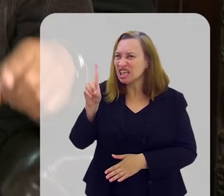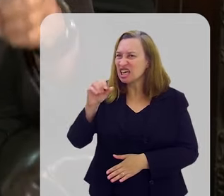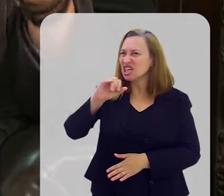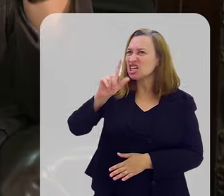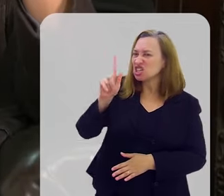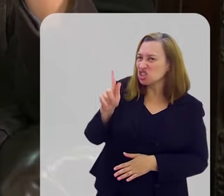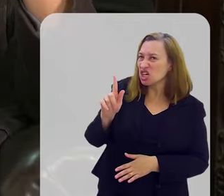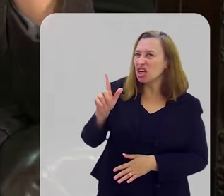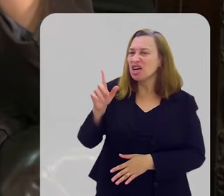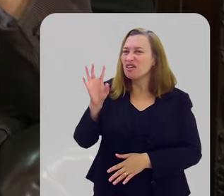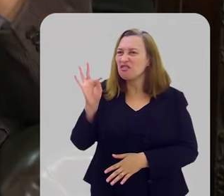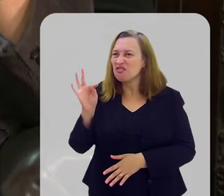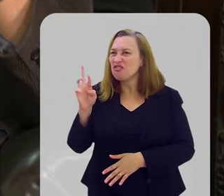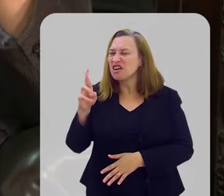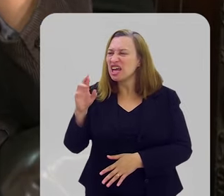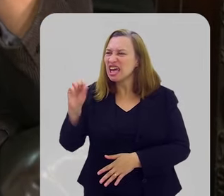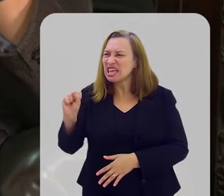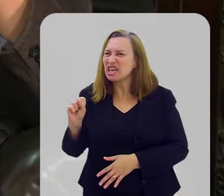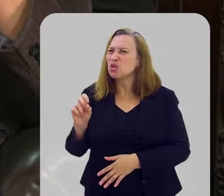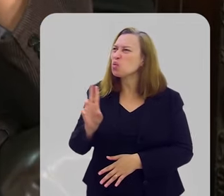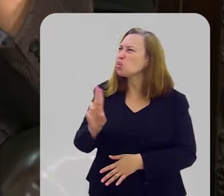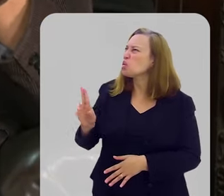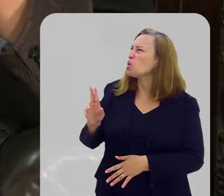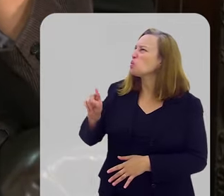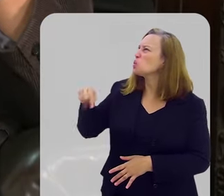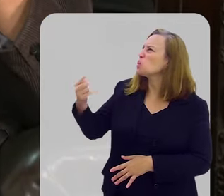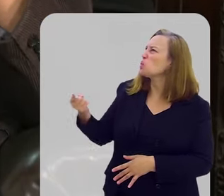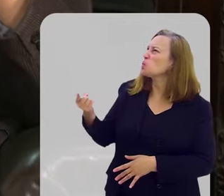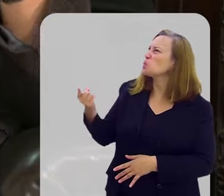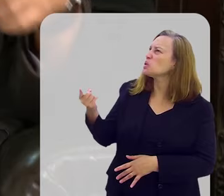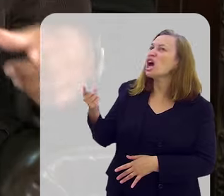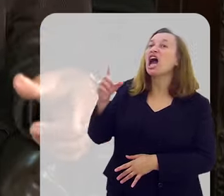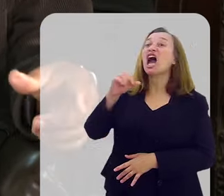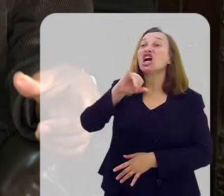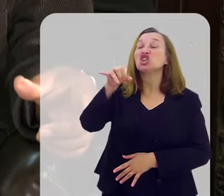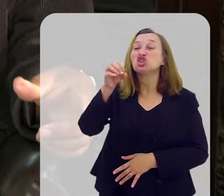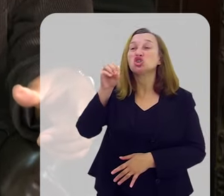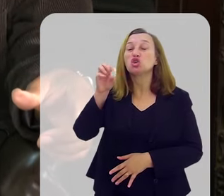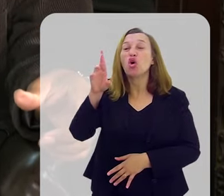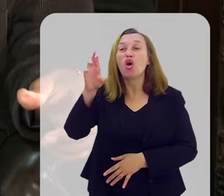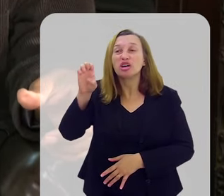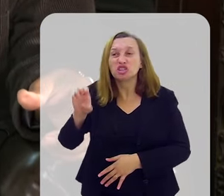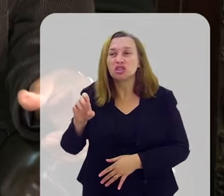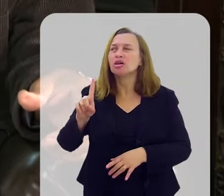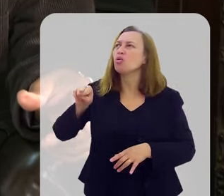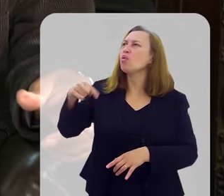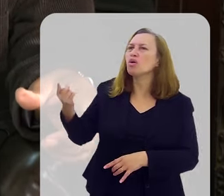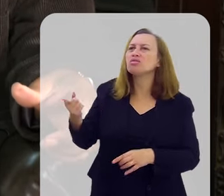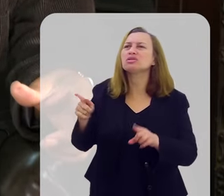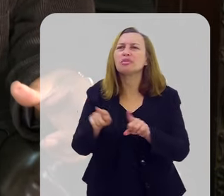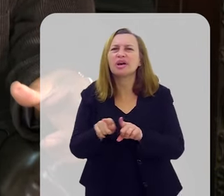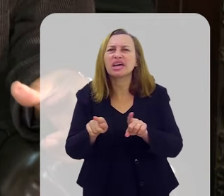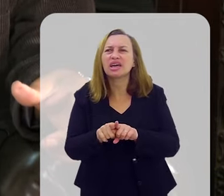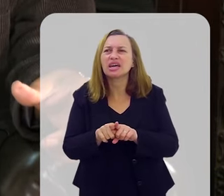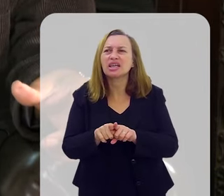Freitas, eu tenho o nome também do iluminador, que é Jorge, Gabriel. E tem outro rapaz também,